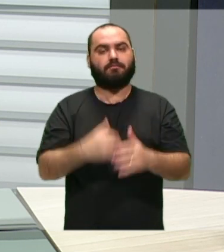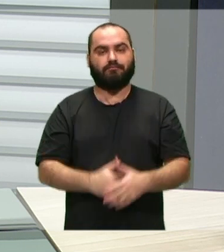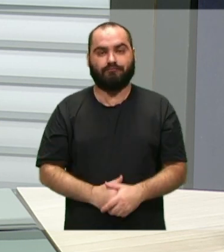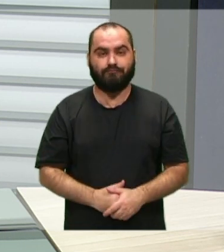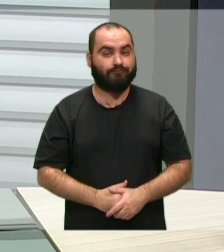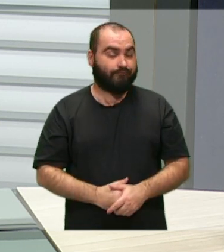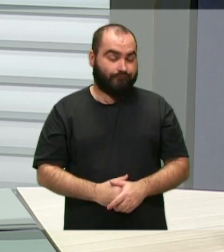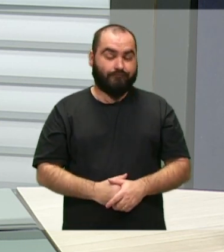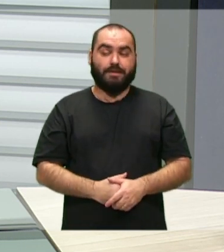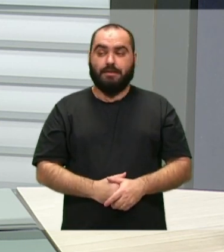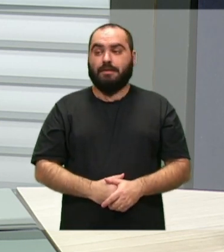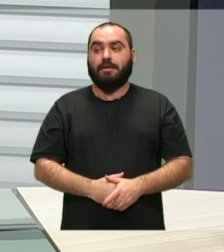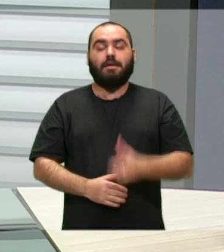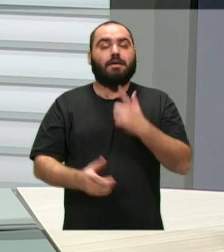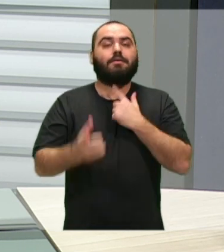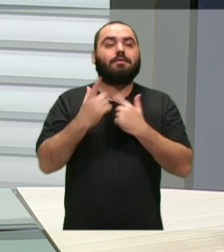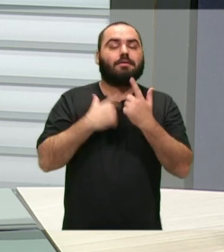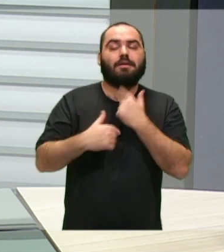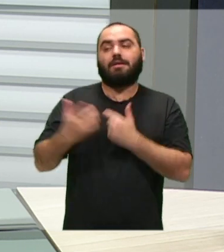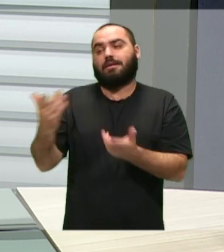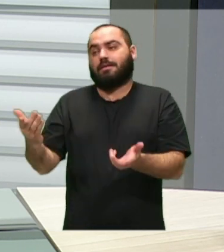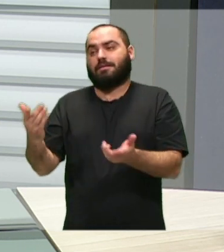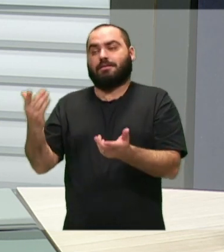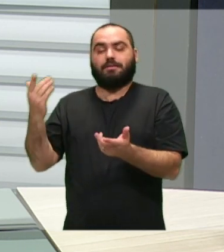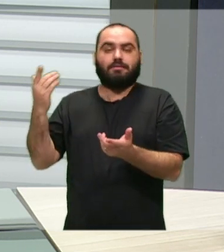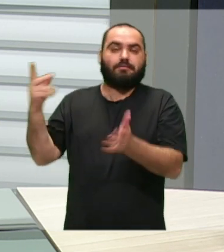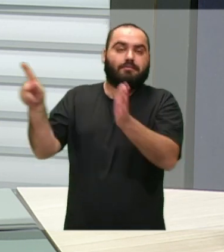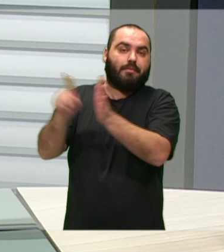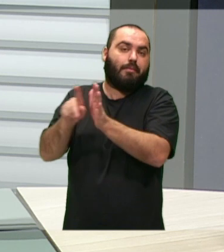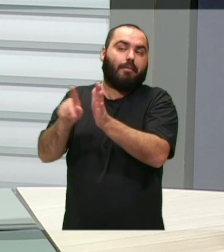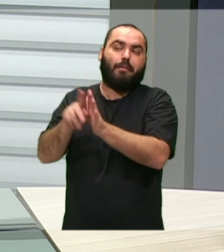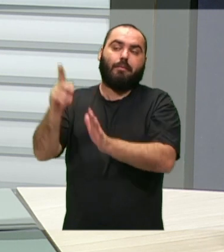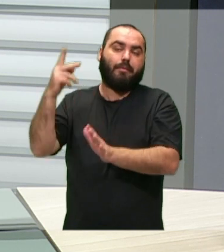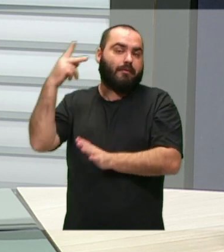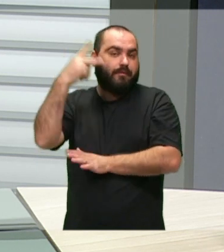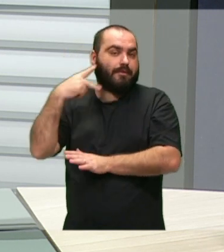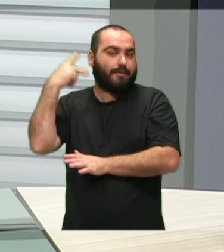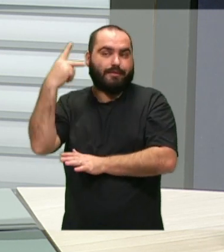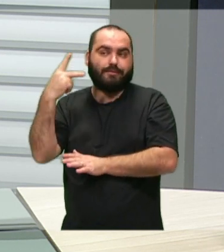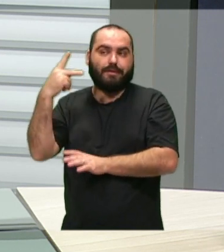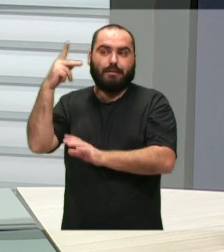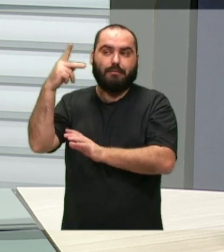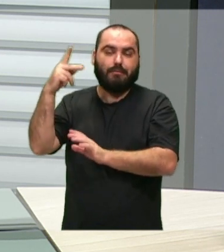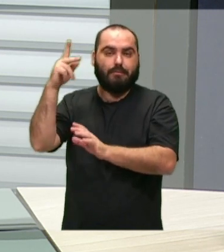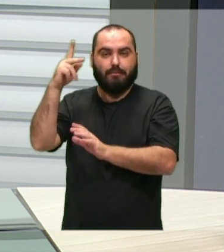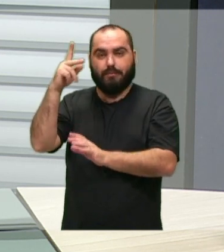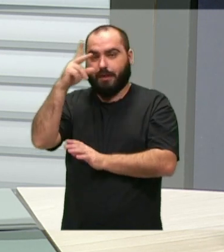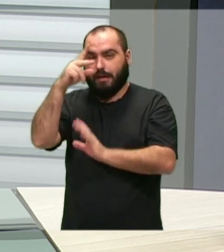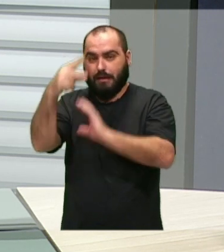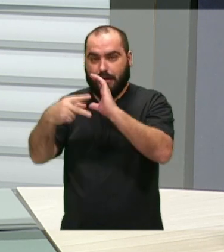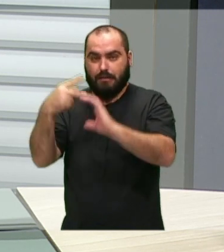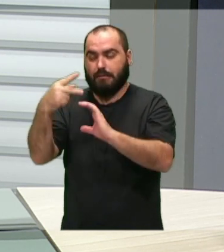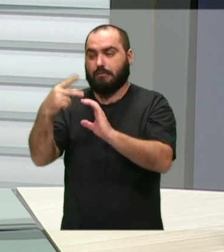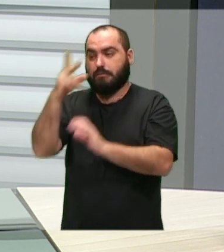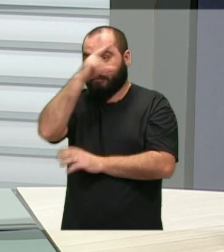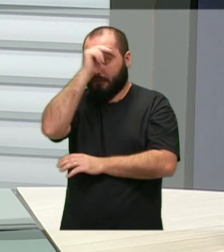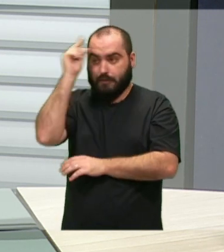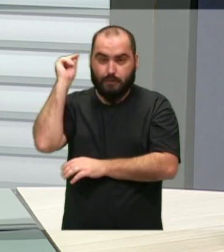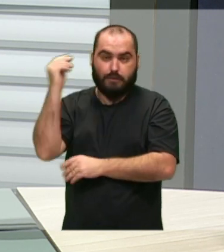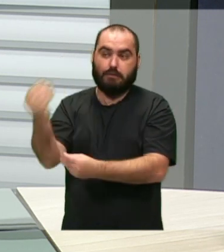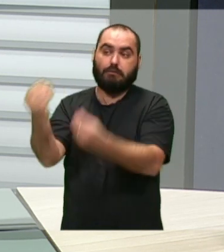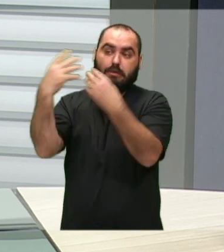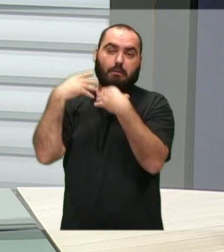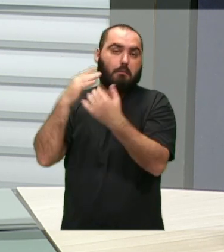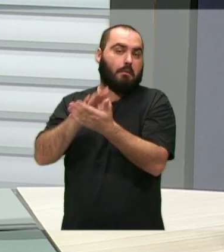de percepção, de vontade, de iniciativa, de zelo com a legislação, enviar para esta casa o projeto